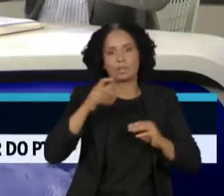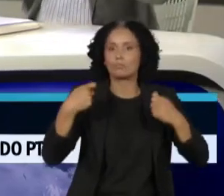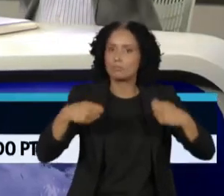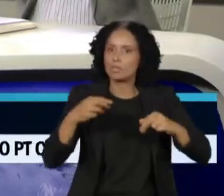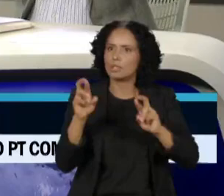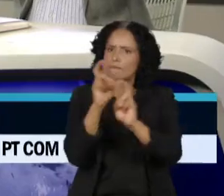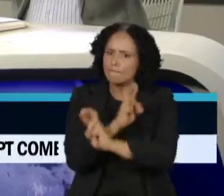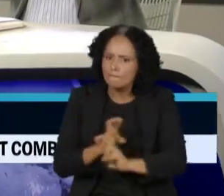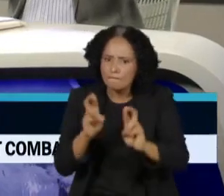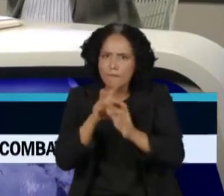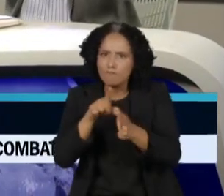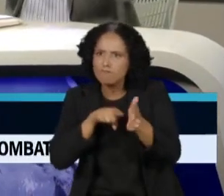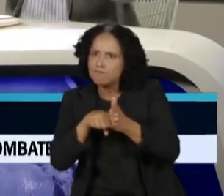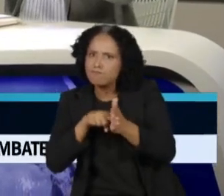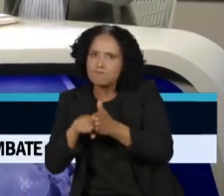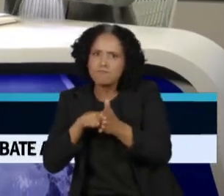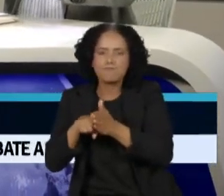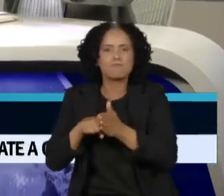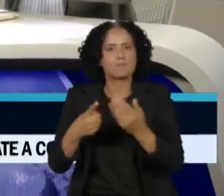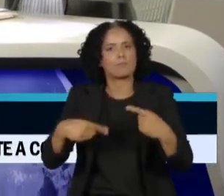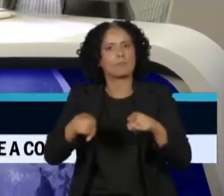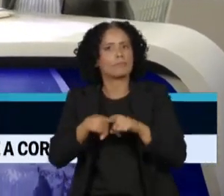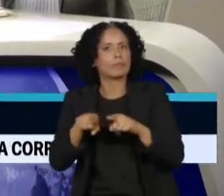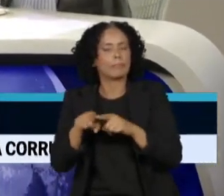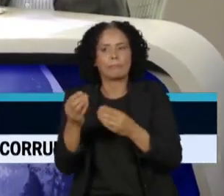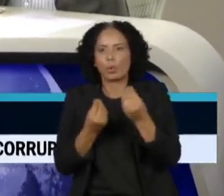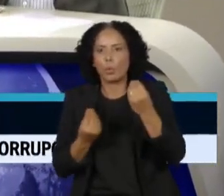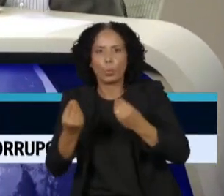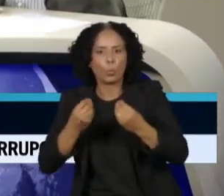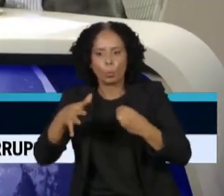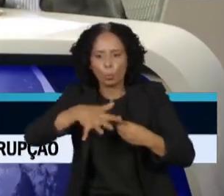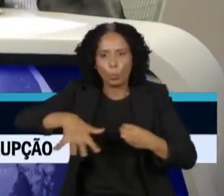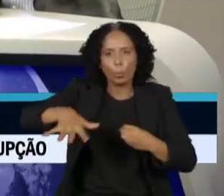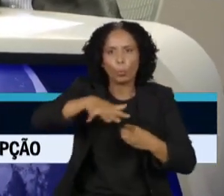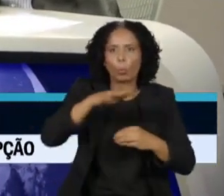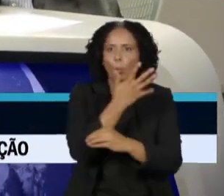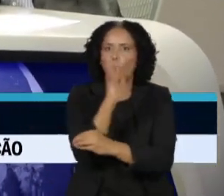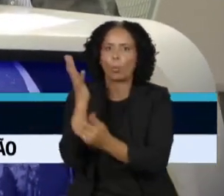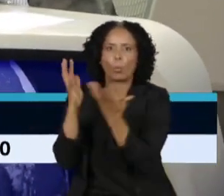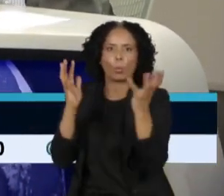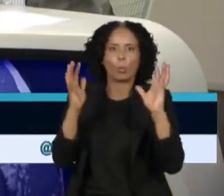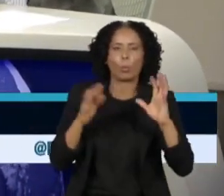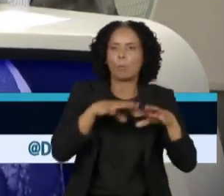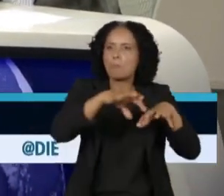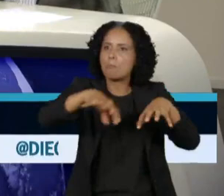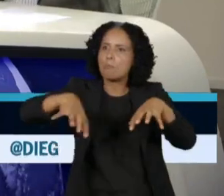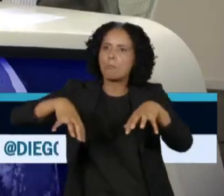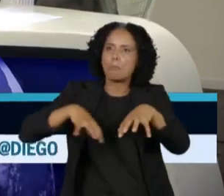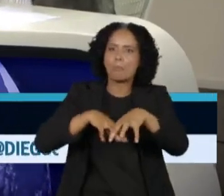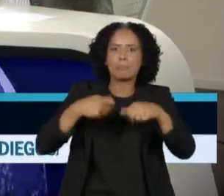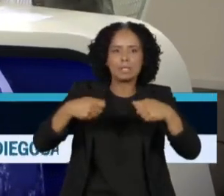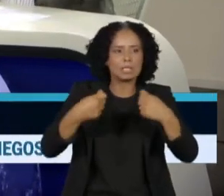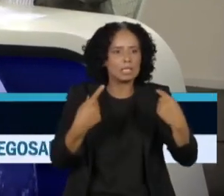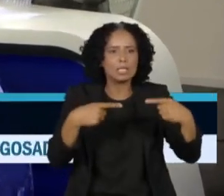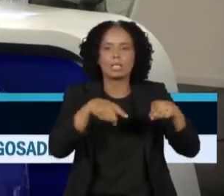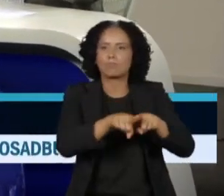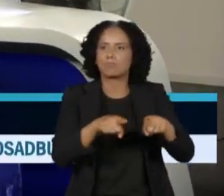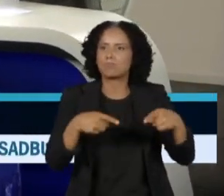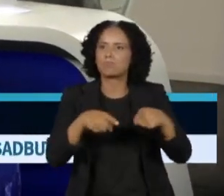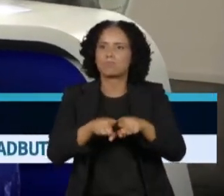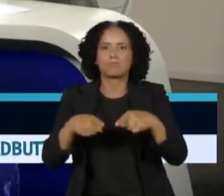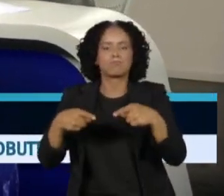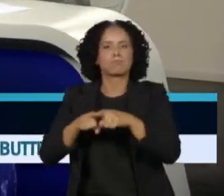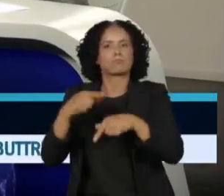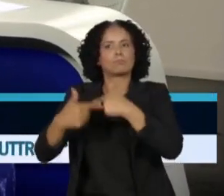muita determinação, um sistema de meio ambiente que funcione. Acho que houve avanços no passado, mas é ilusão pensar que estava tudo